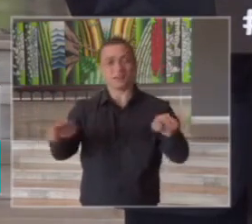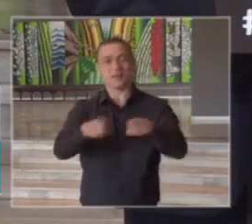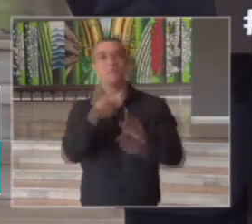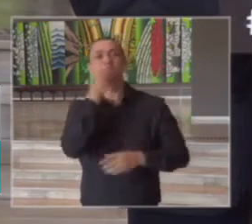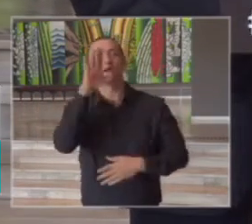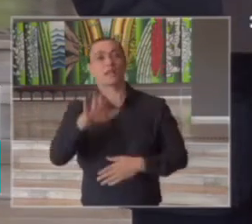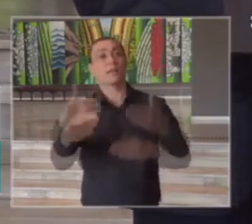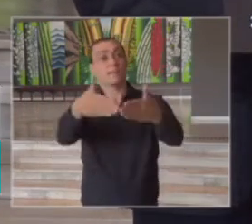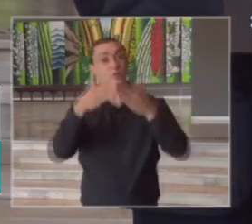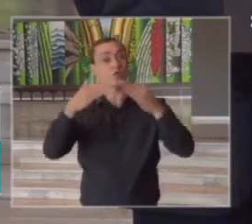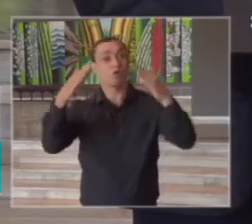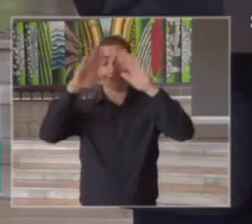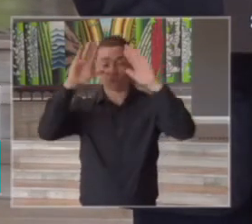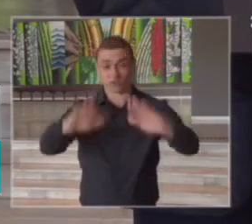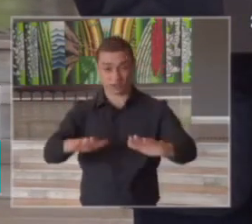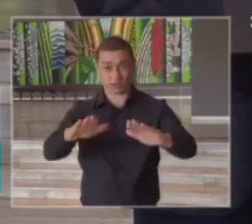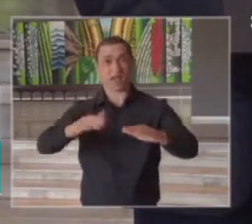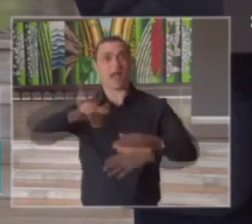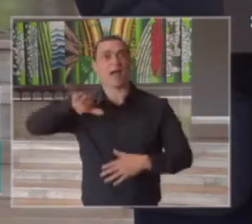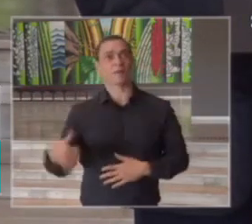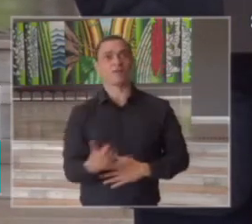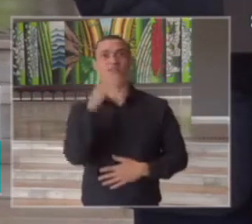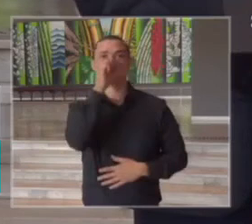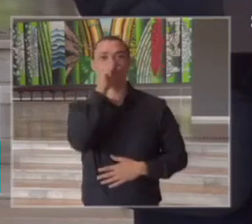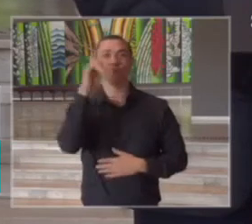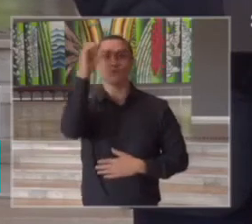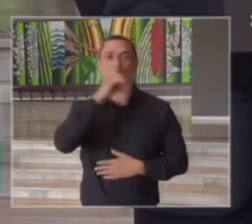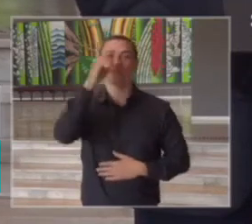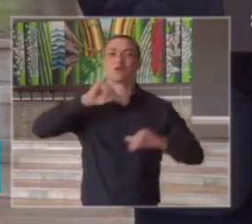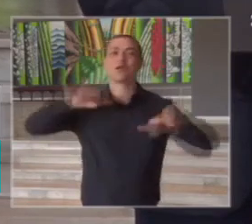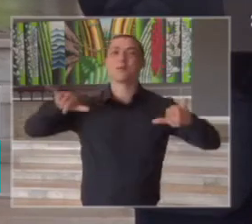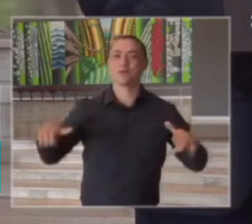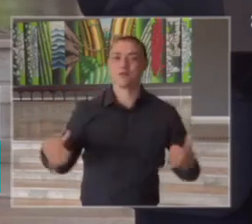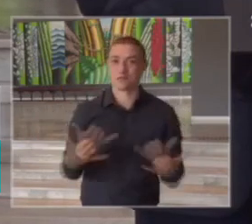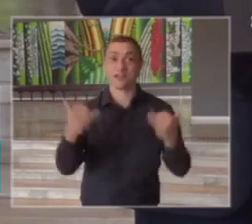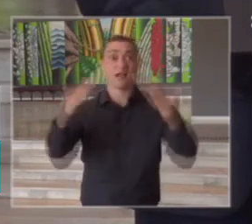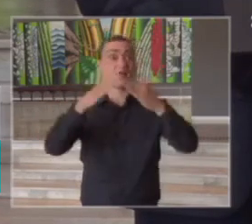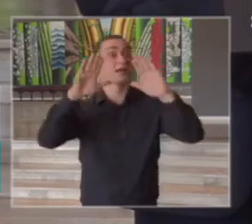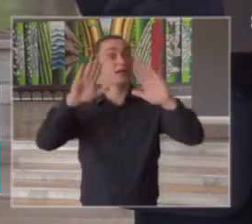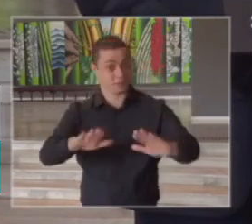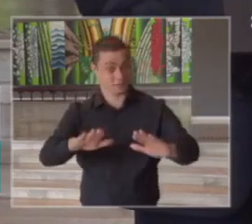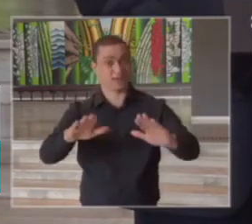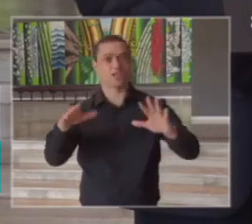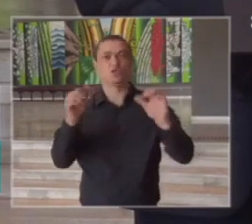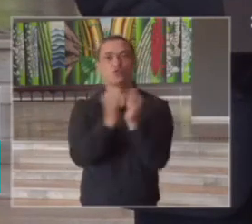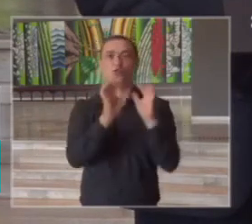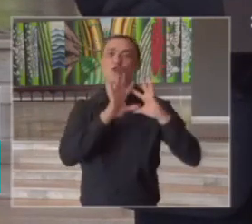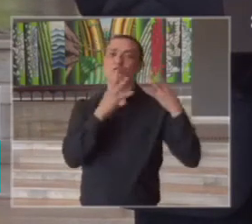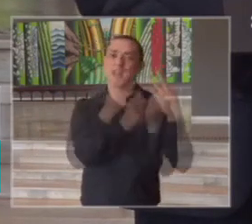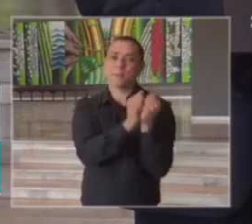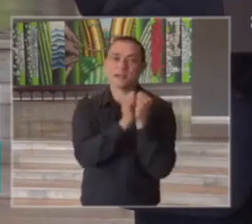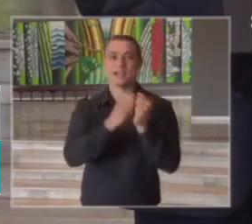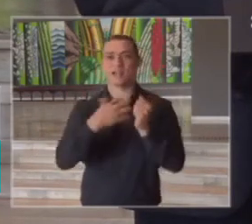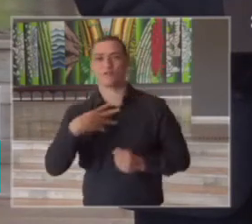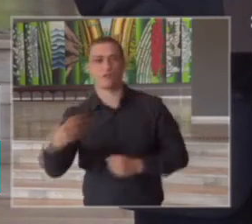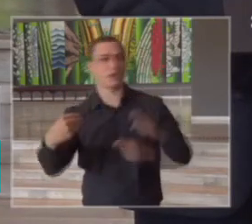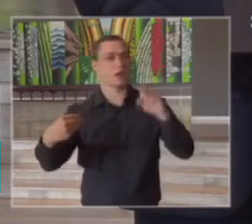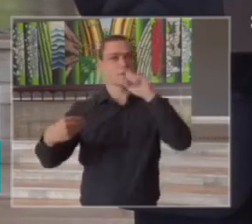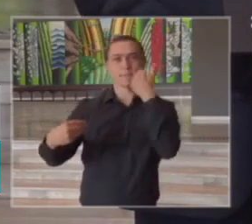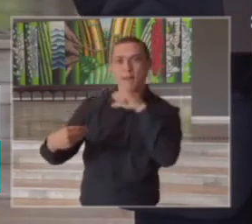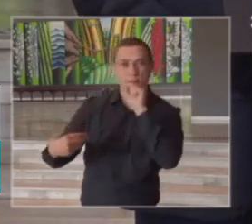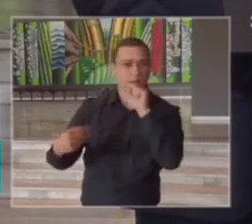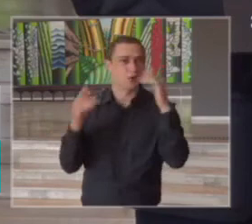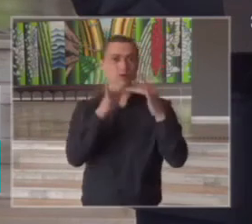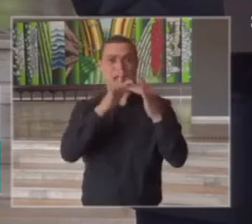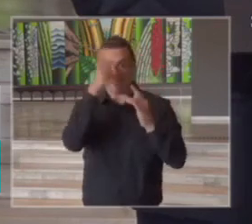por favor fiquem em casa aproveitem o final de semana para permanecerem nas suas casas com seus familiares seus filhos seus pais as